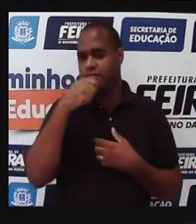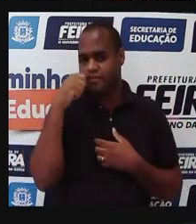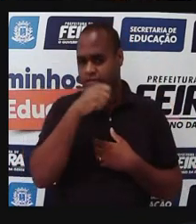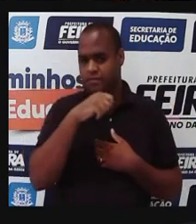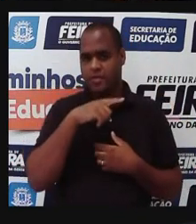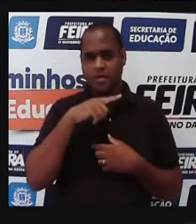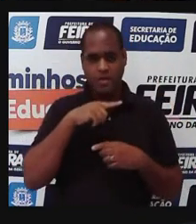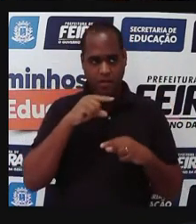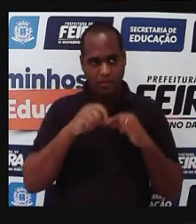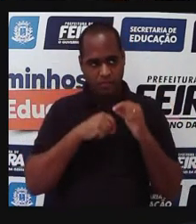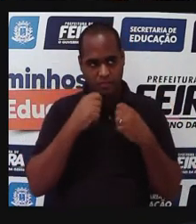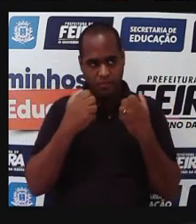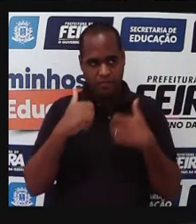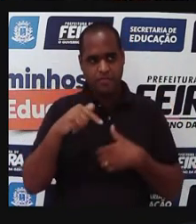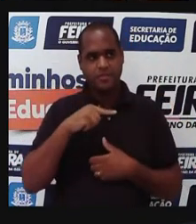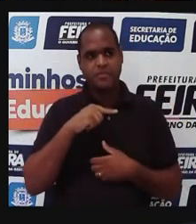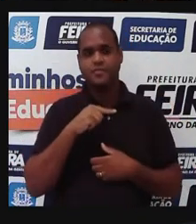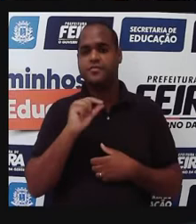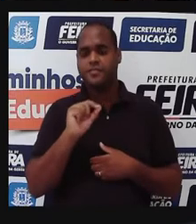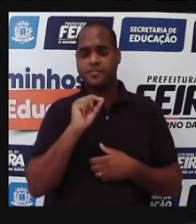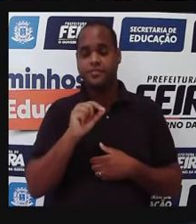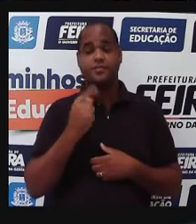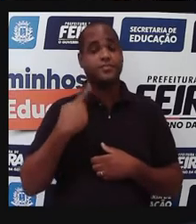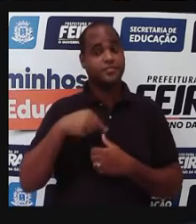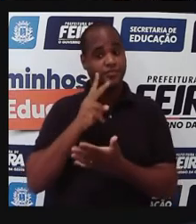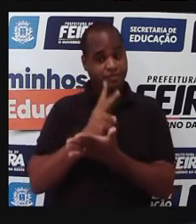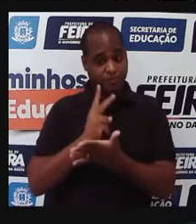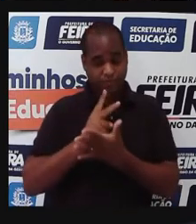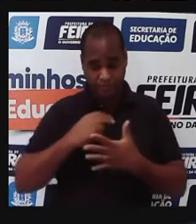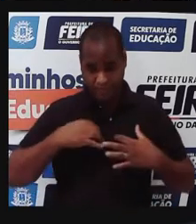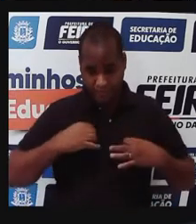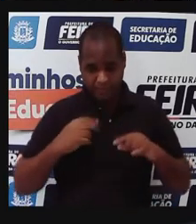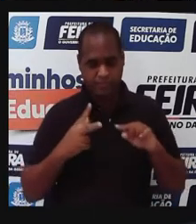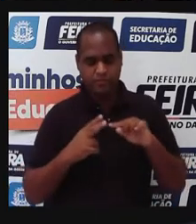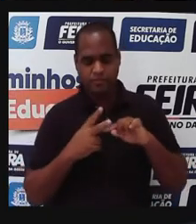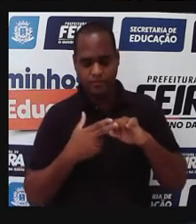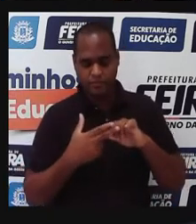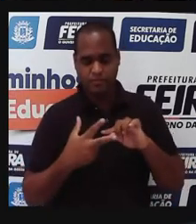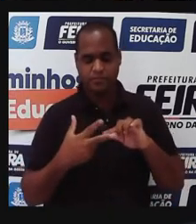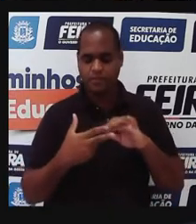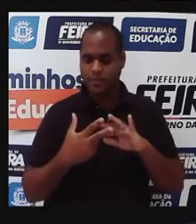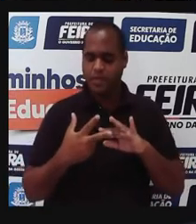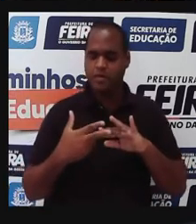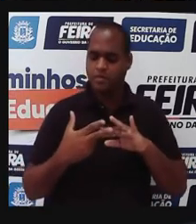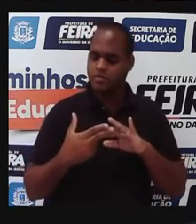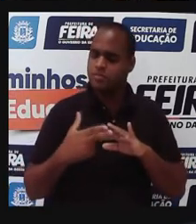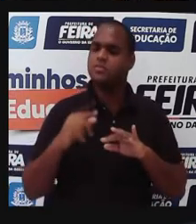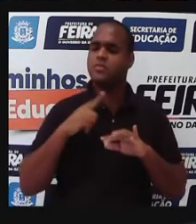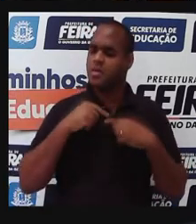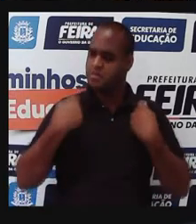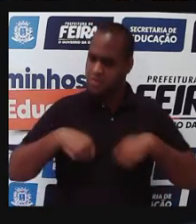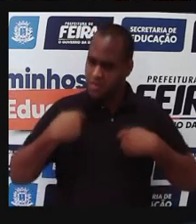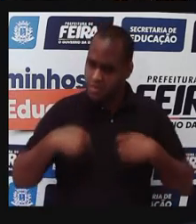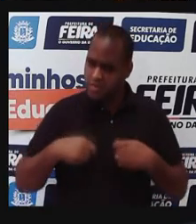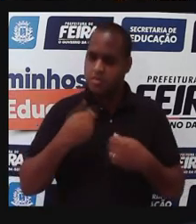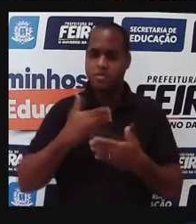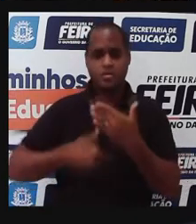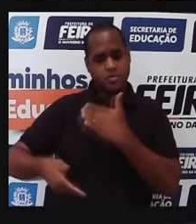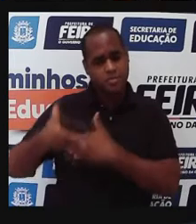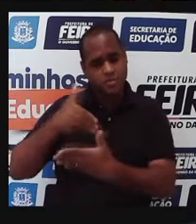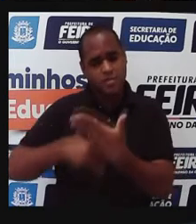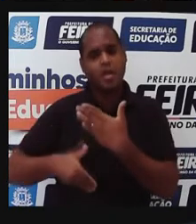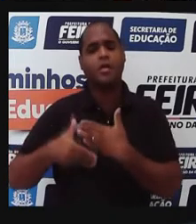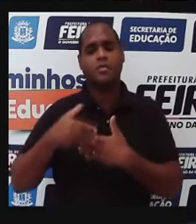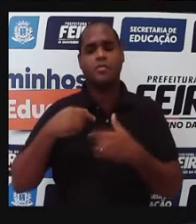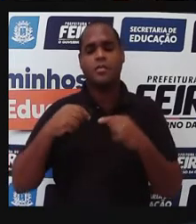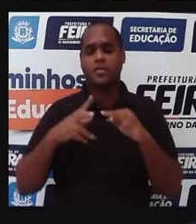dentes, certo? Então, de ter sempre uma roupa limpa, de cortar as unhas, né, tudo isso são cuidados de higiene,